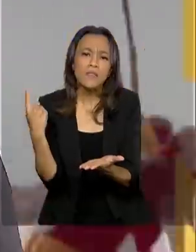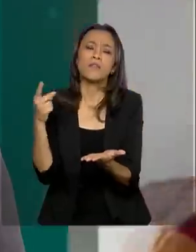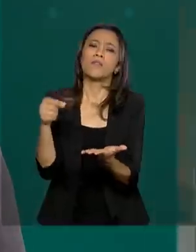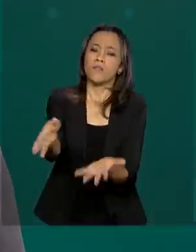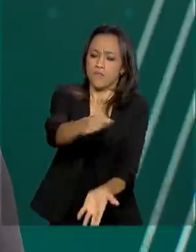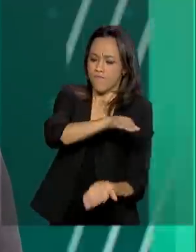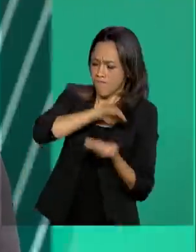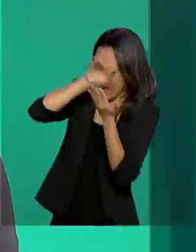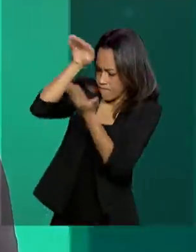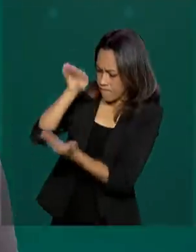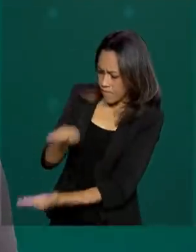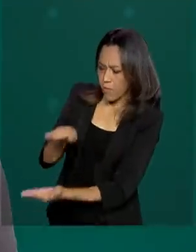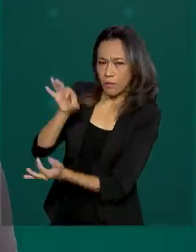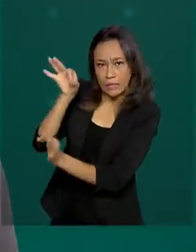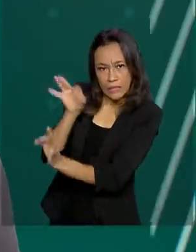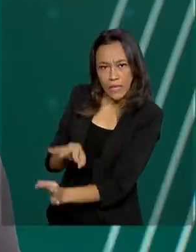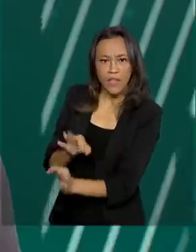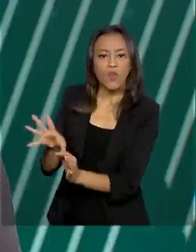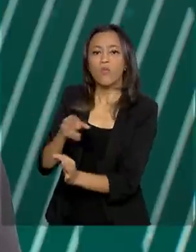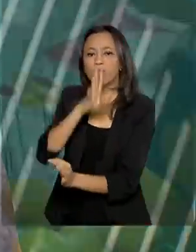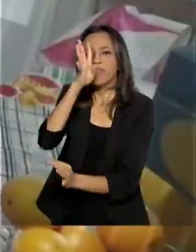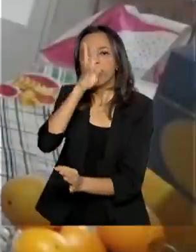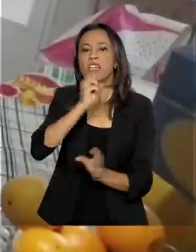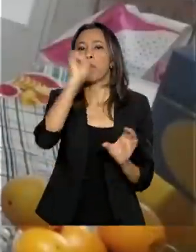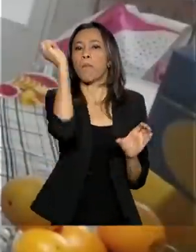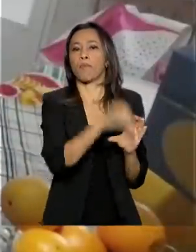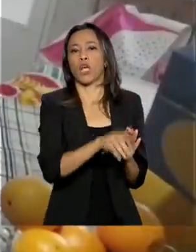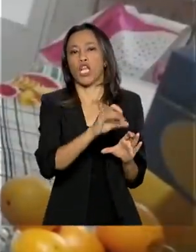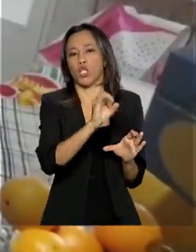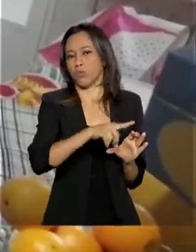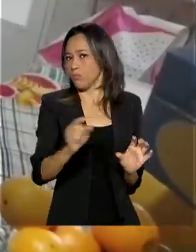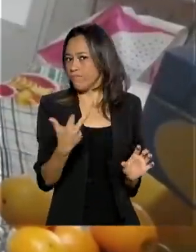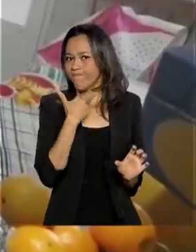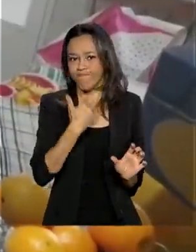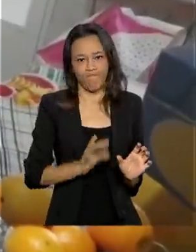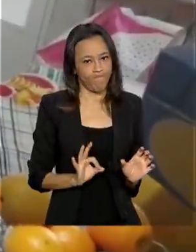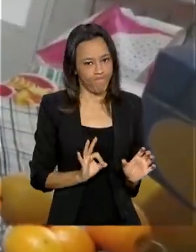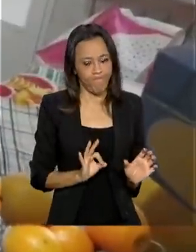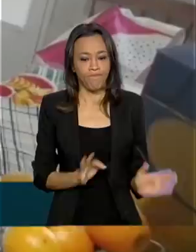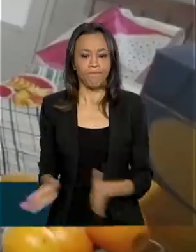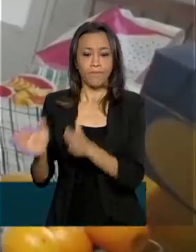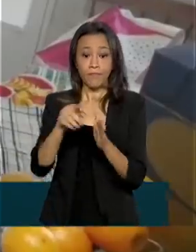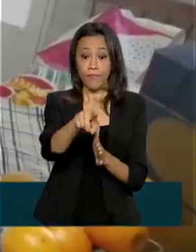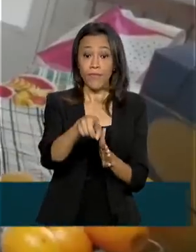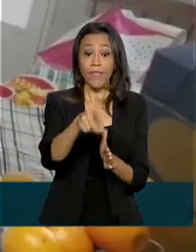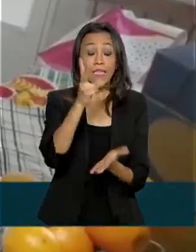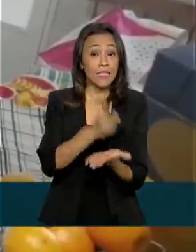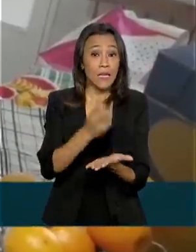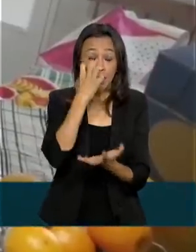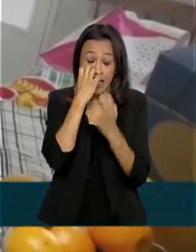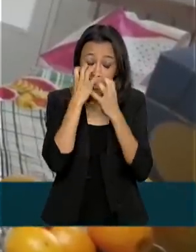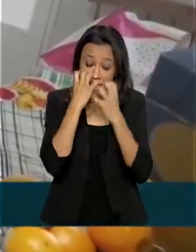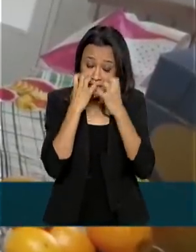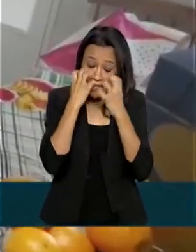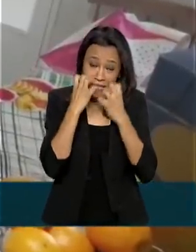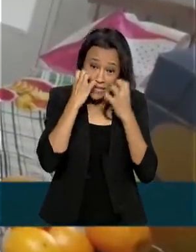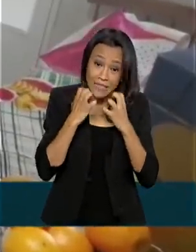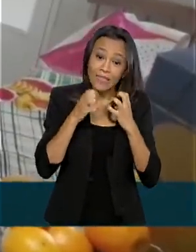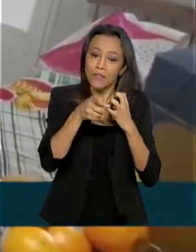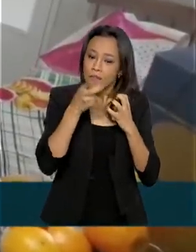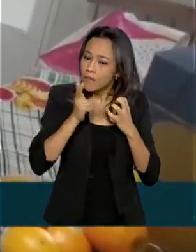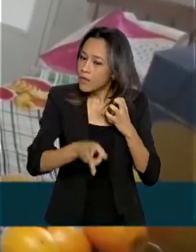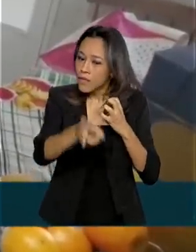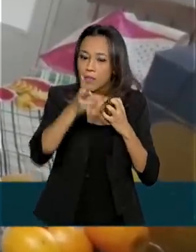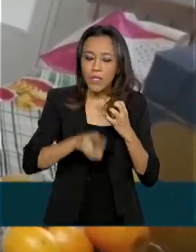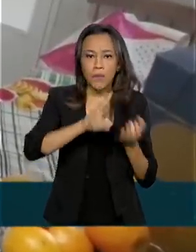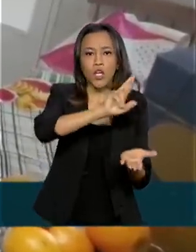produtos para um descarte correto. As constantes crises de alergia obrigam a Ana Paula a comprar sempre